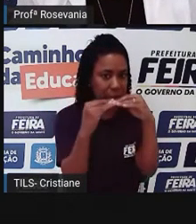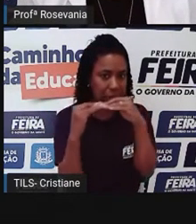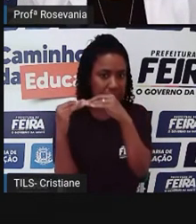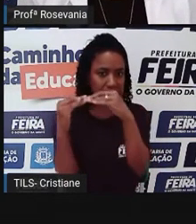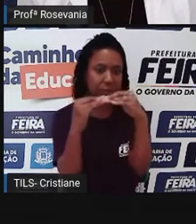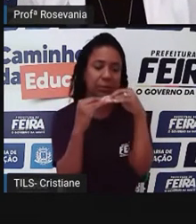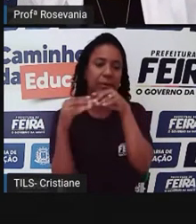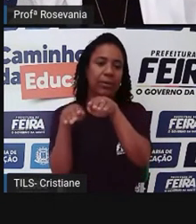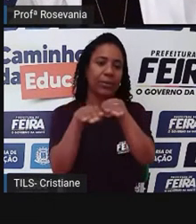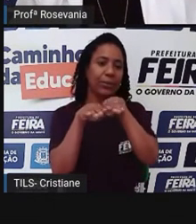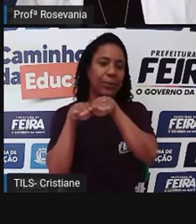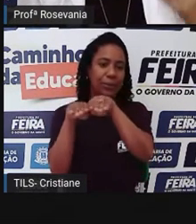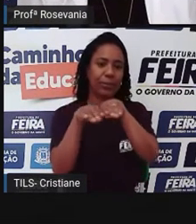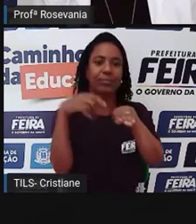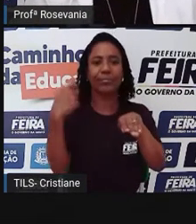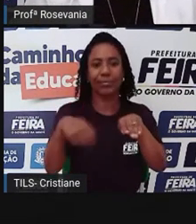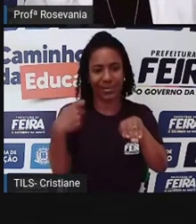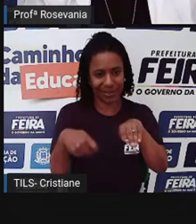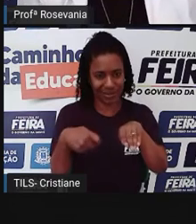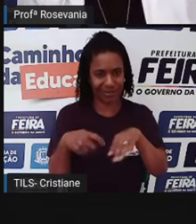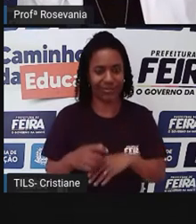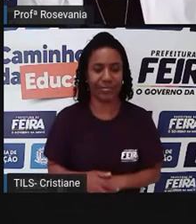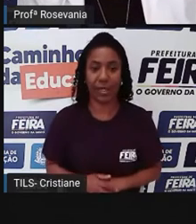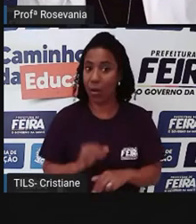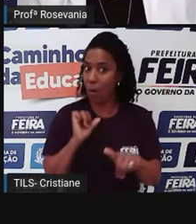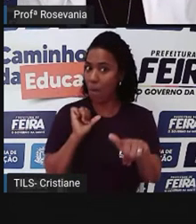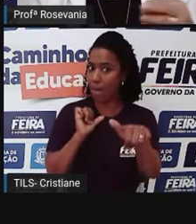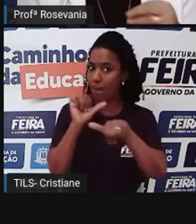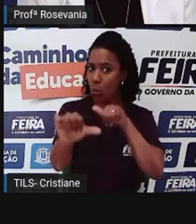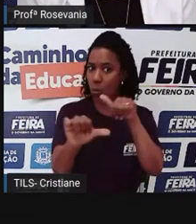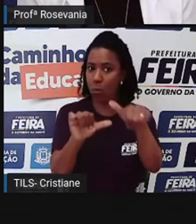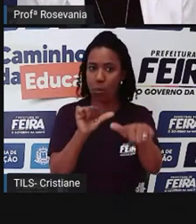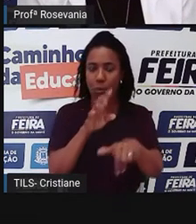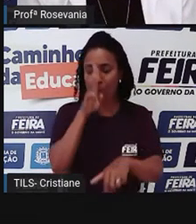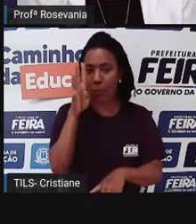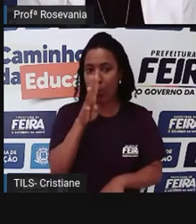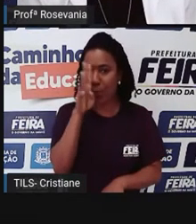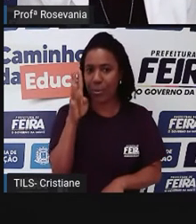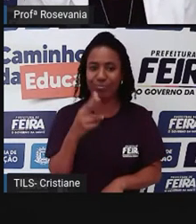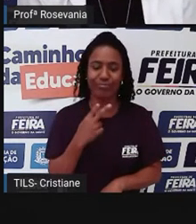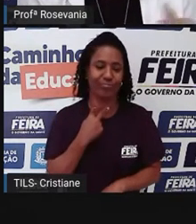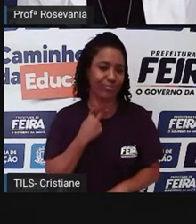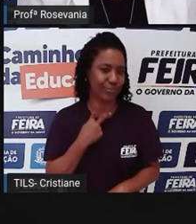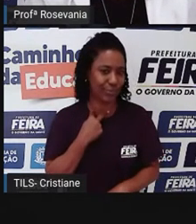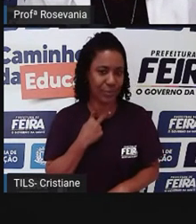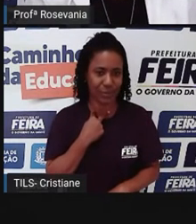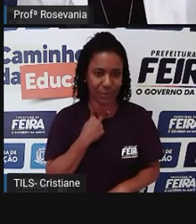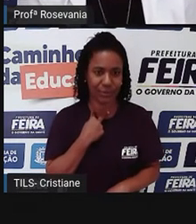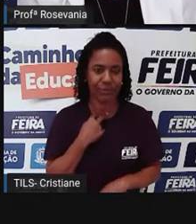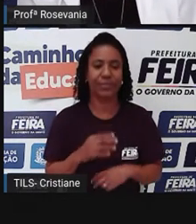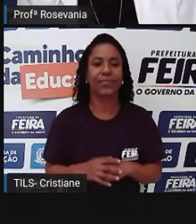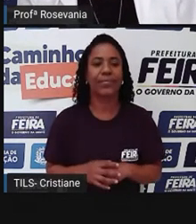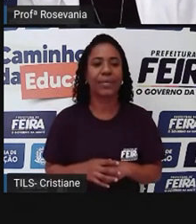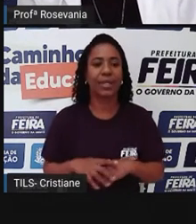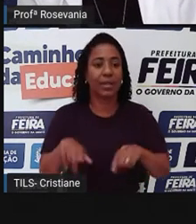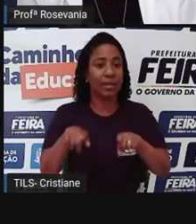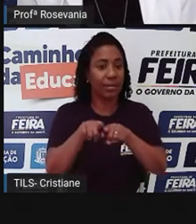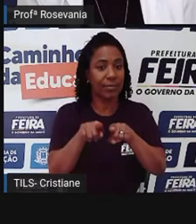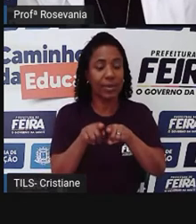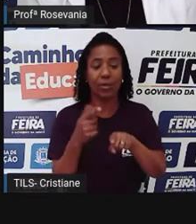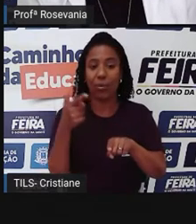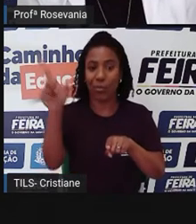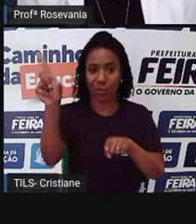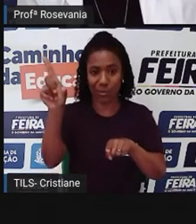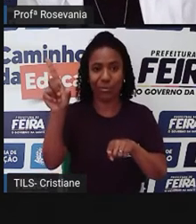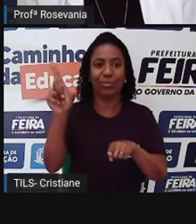a minha característica. Um exemplo disso também, né, em serviço, já que aí a gente está falando de comércio, um exemplo